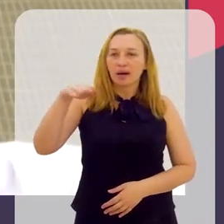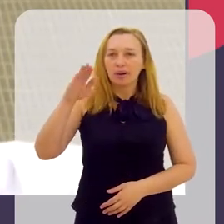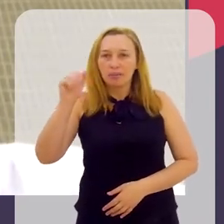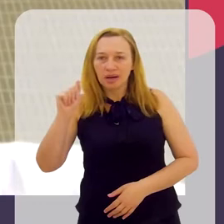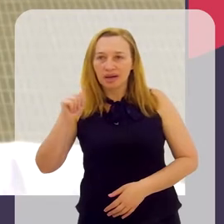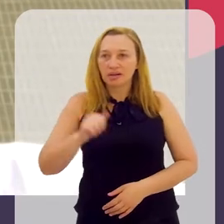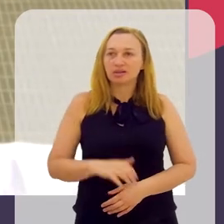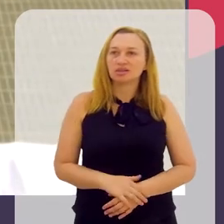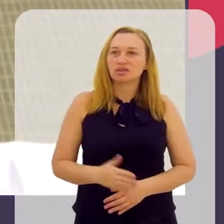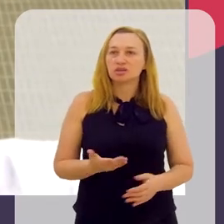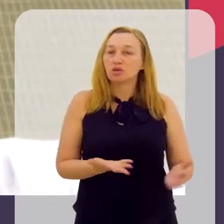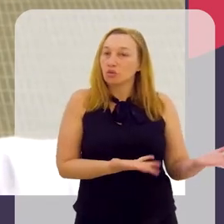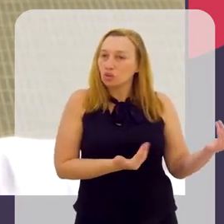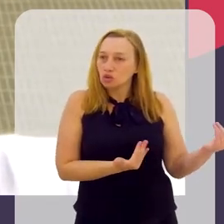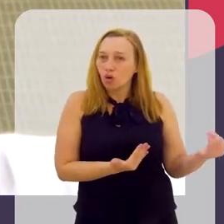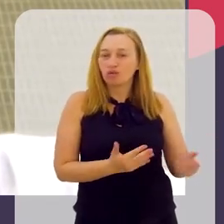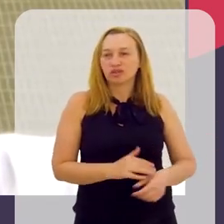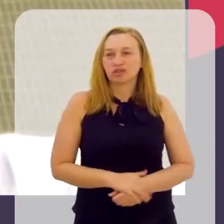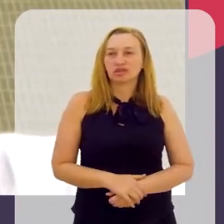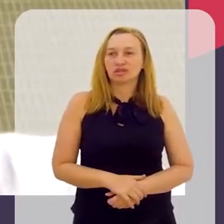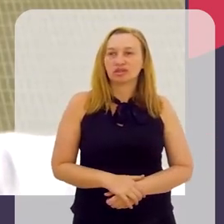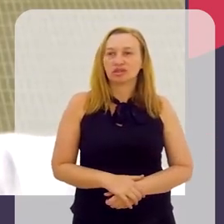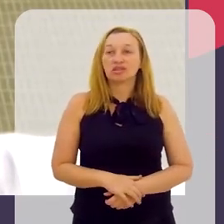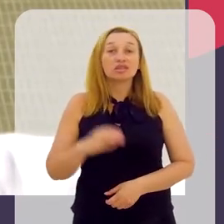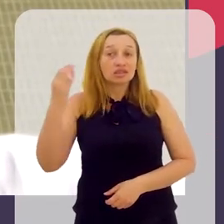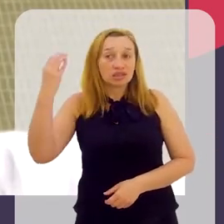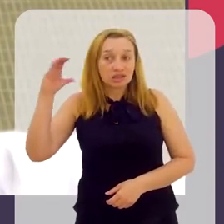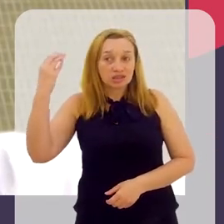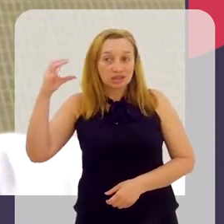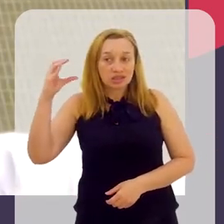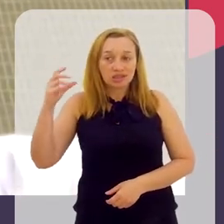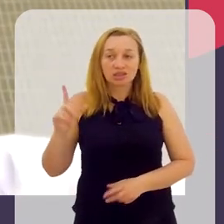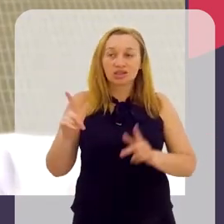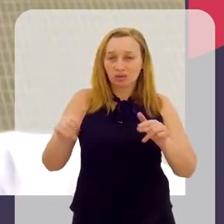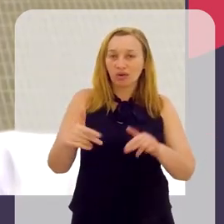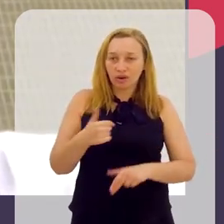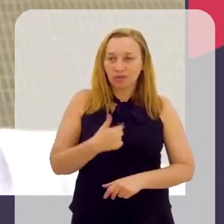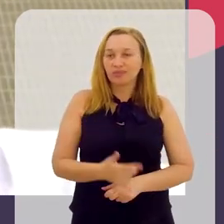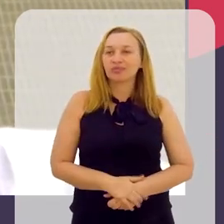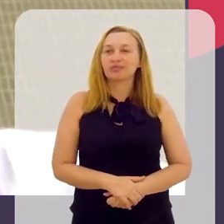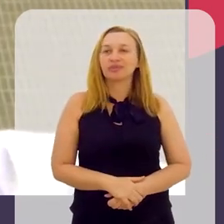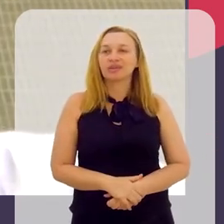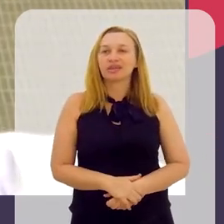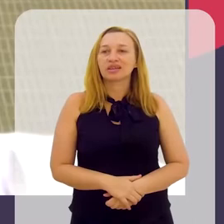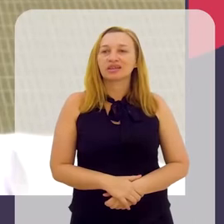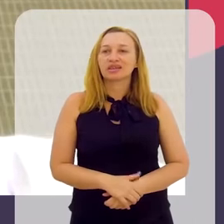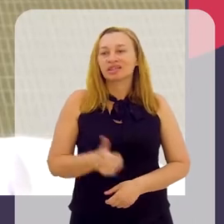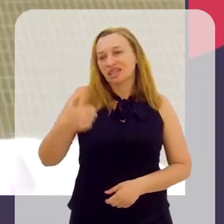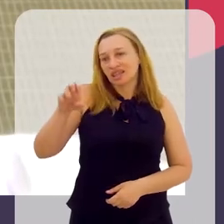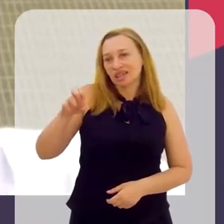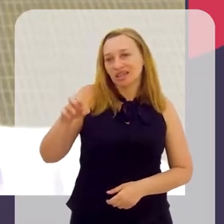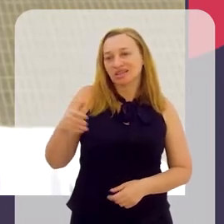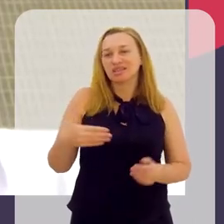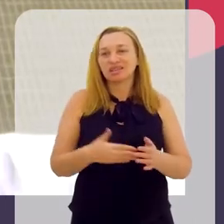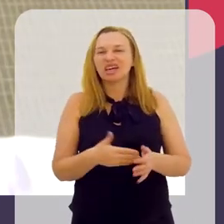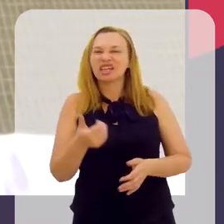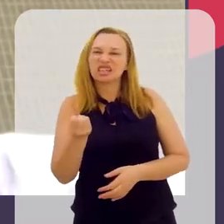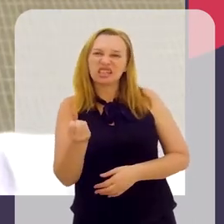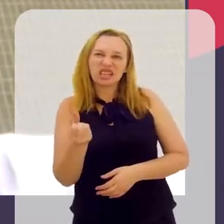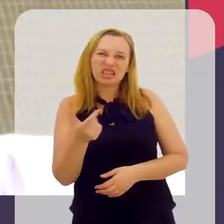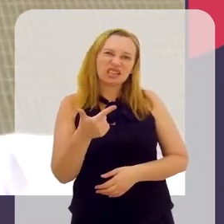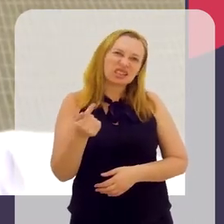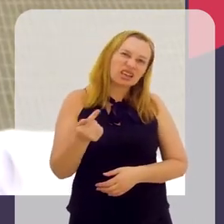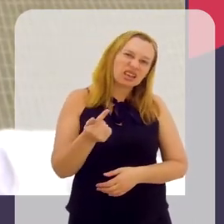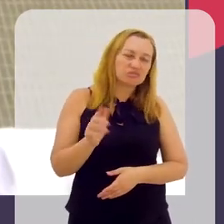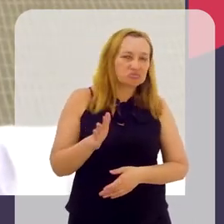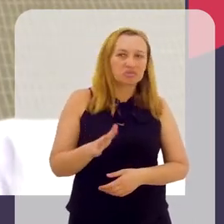Alabama, com jovens, né? Com jovens cientistas, assim que nem eu, entre 15, 16,